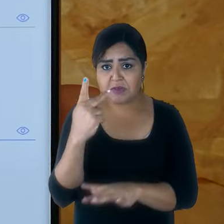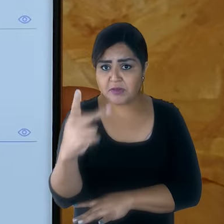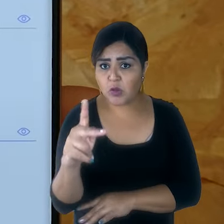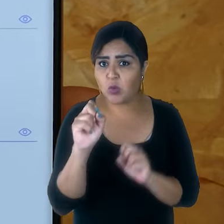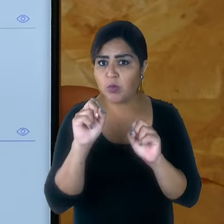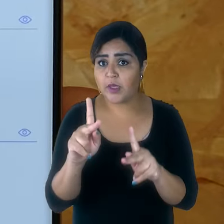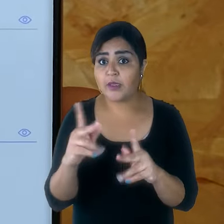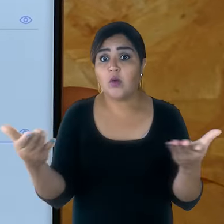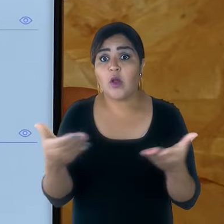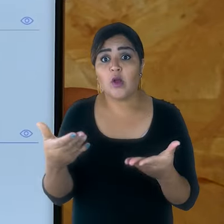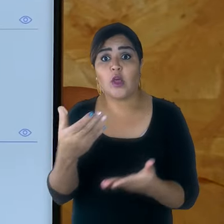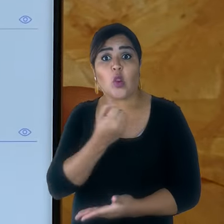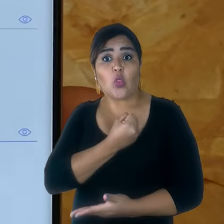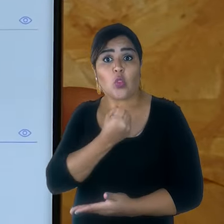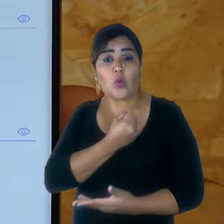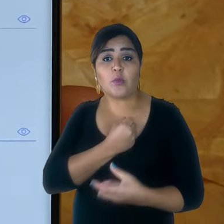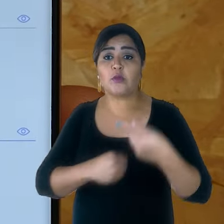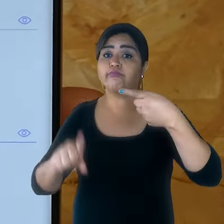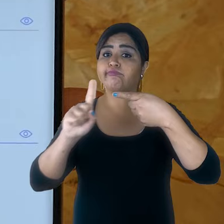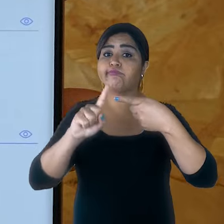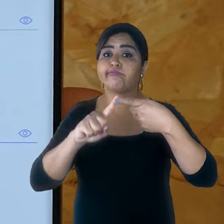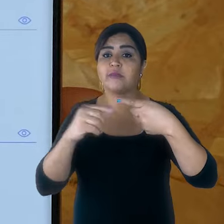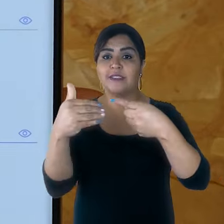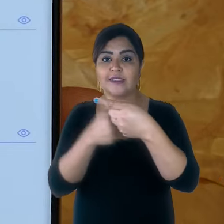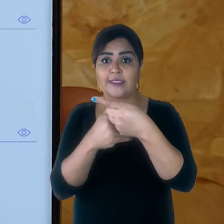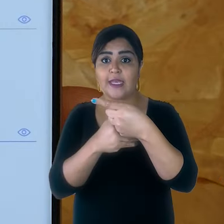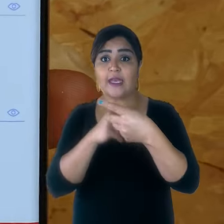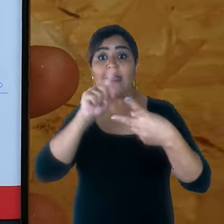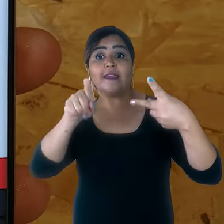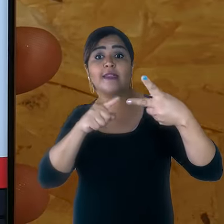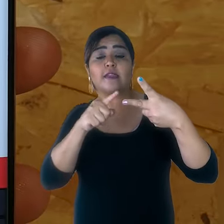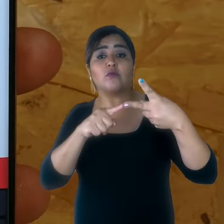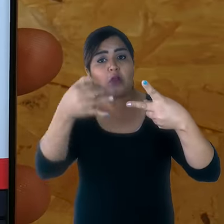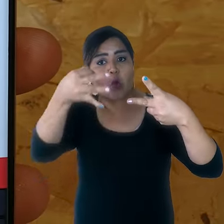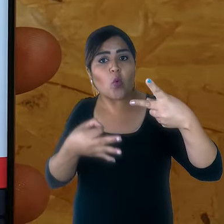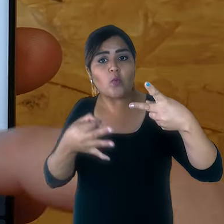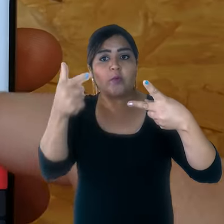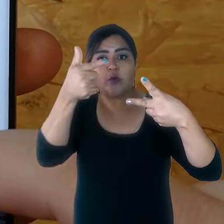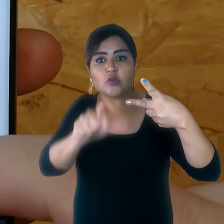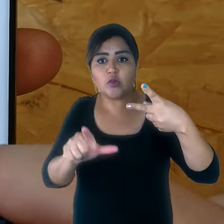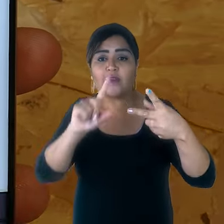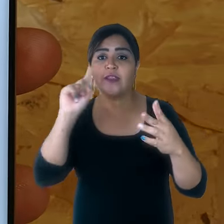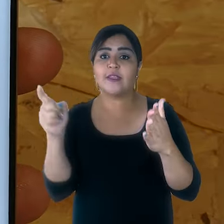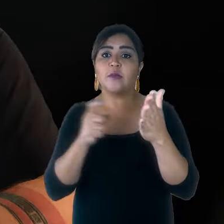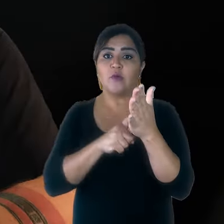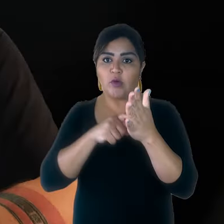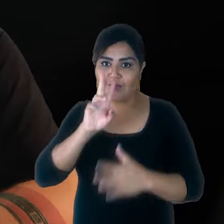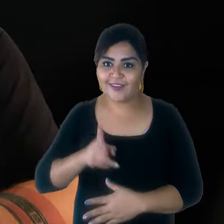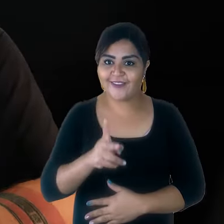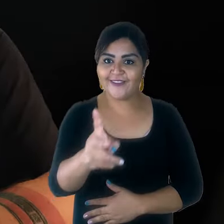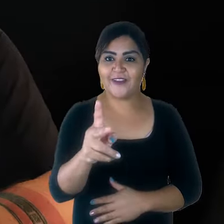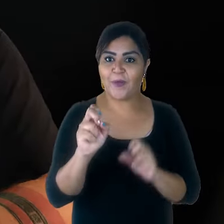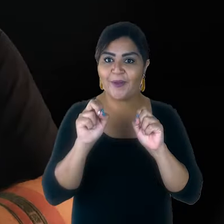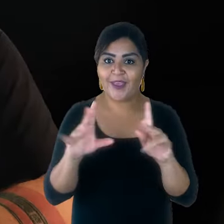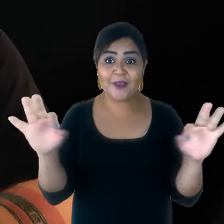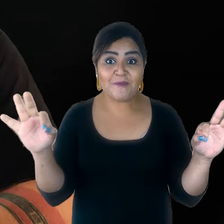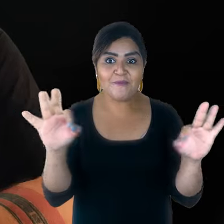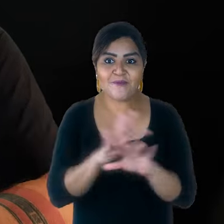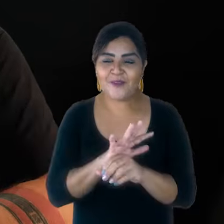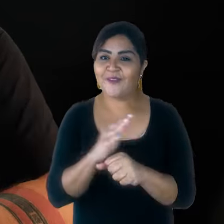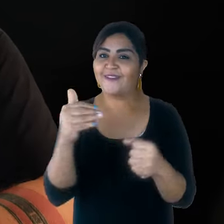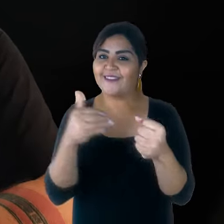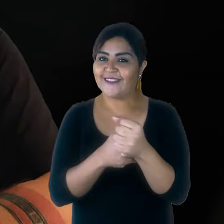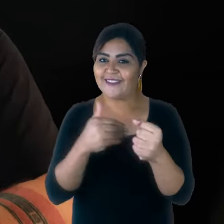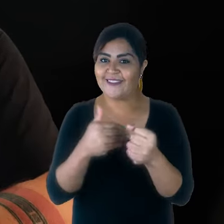Na segunda caixa de texto, confirme a senha de quatro números. Depois toque em Continuar. Pronto, senha de quatro